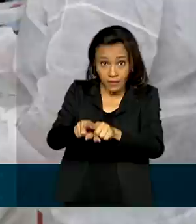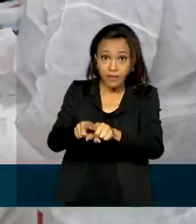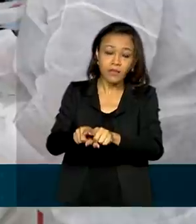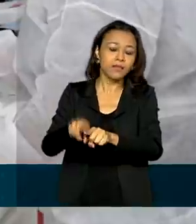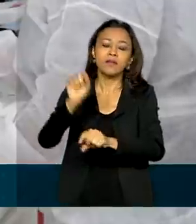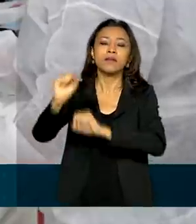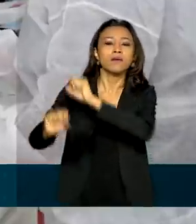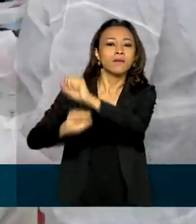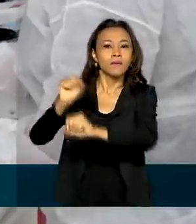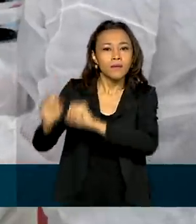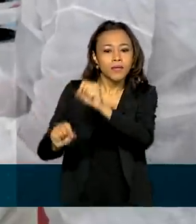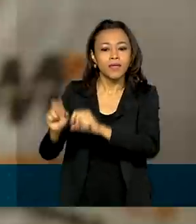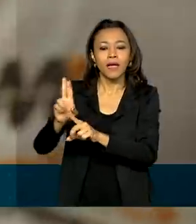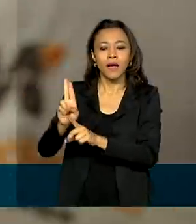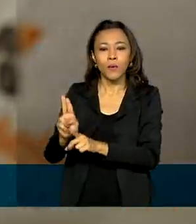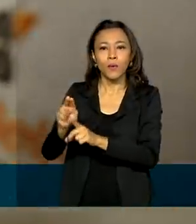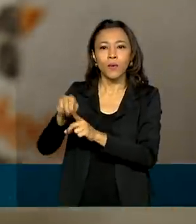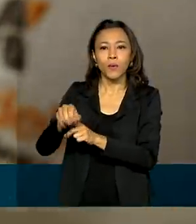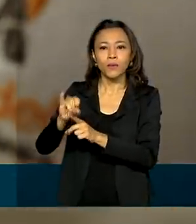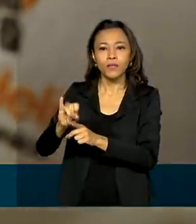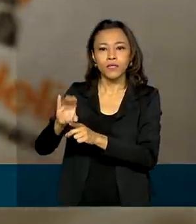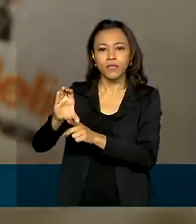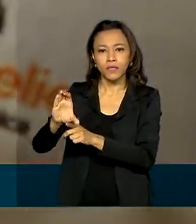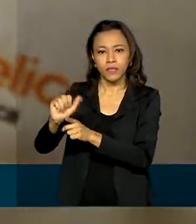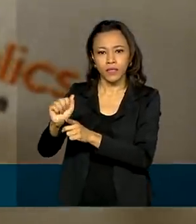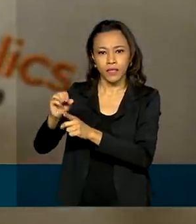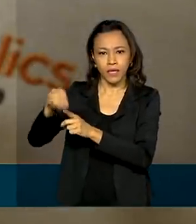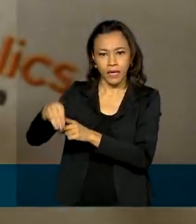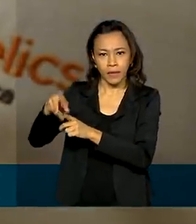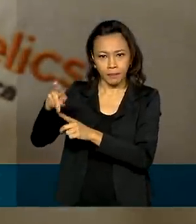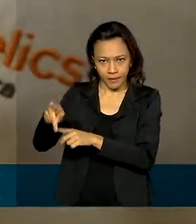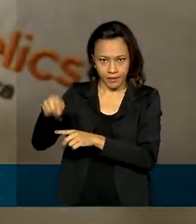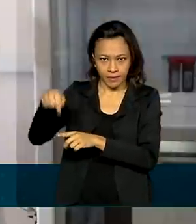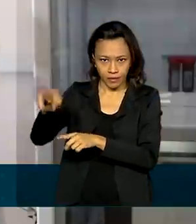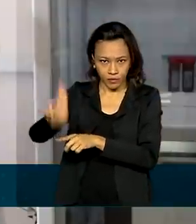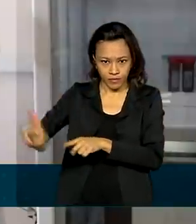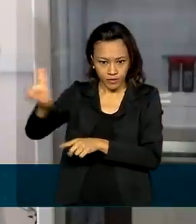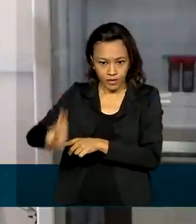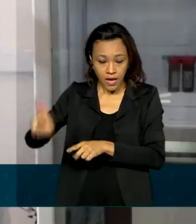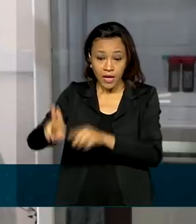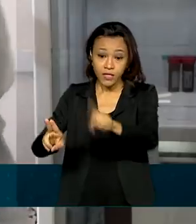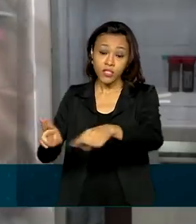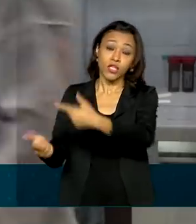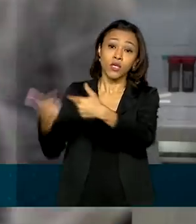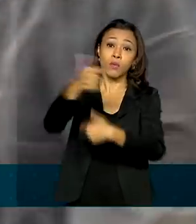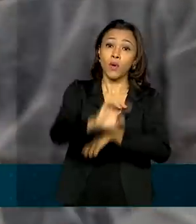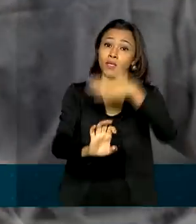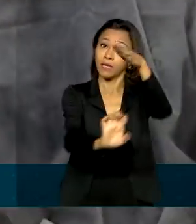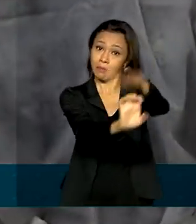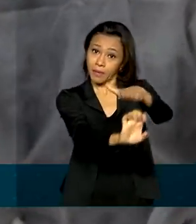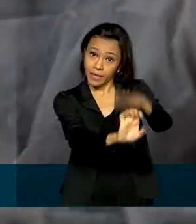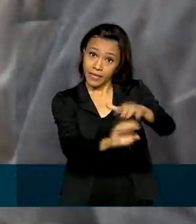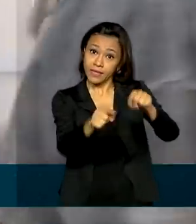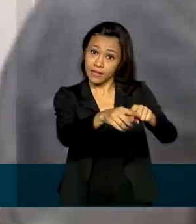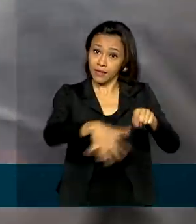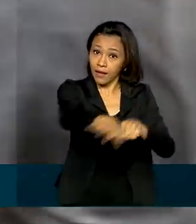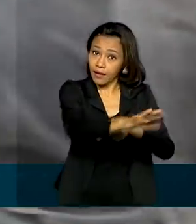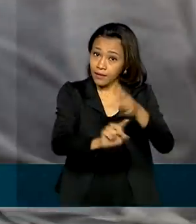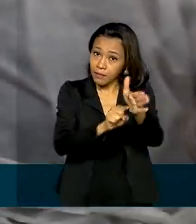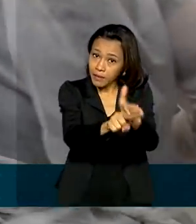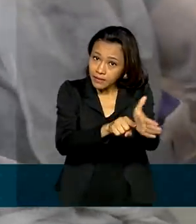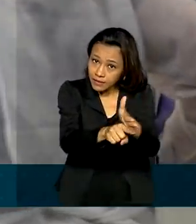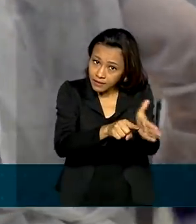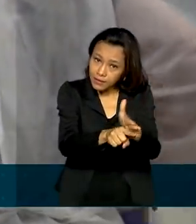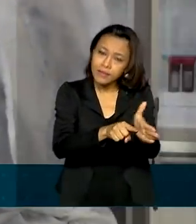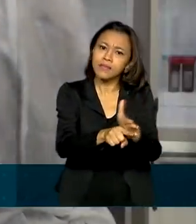Medicinal da Unicamp, o Laboratório de Genômica Mendelix e a Empresa Brasileira de Pesquisa e